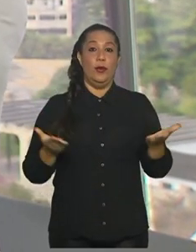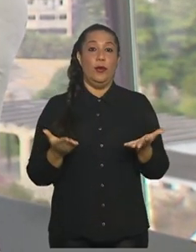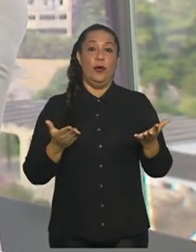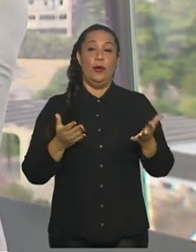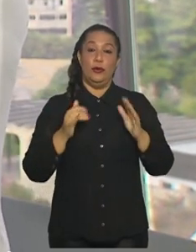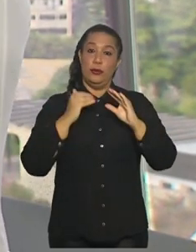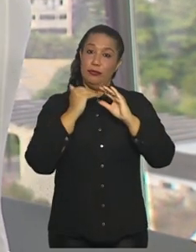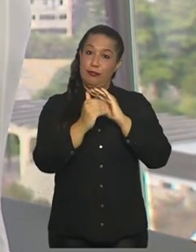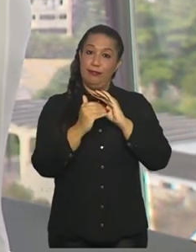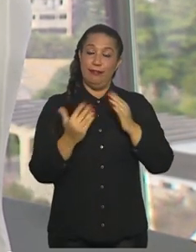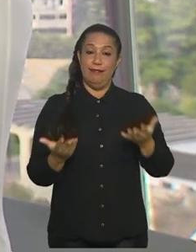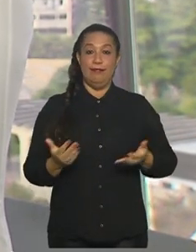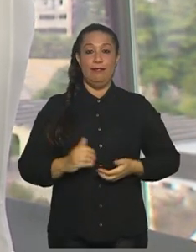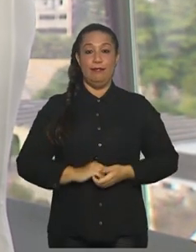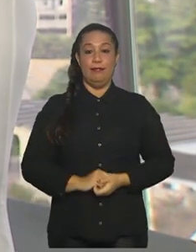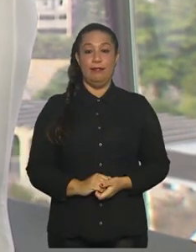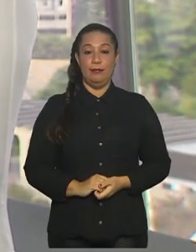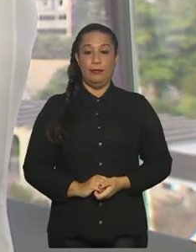de um boletim.